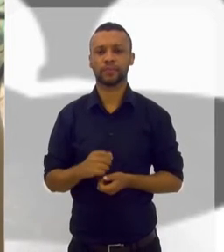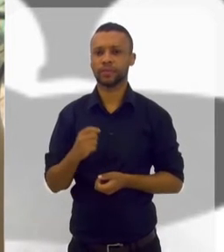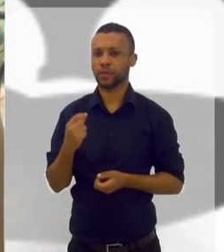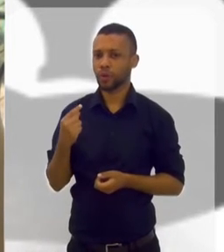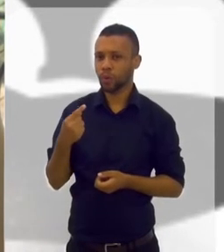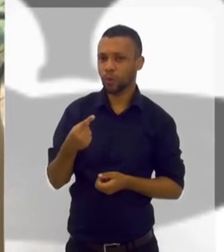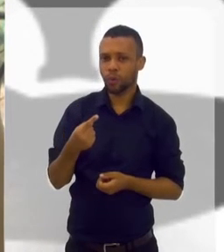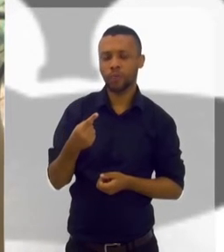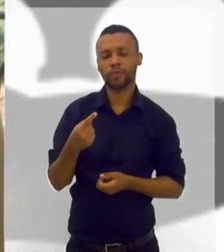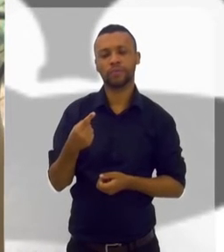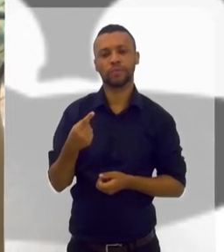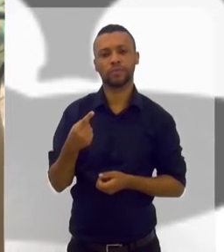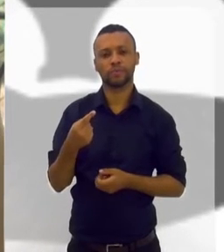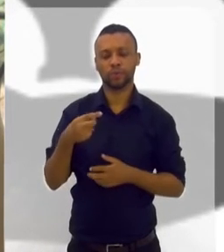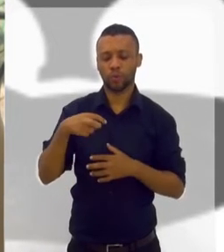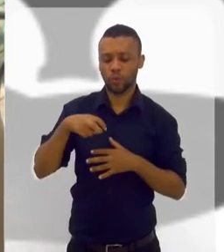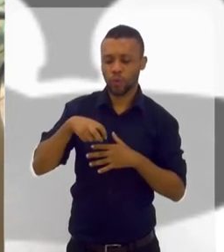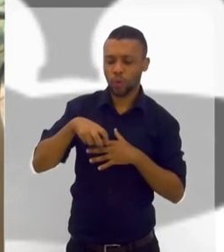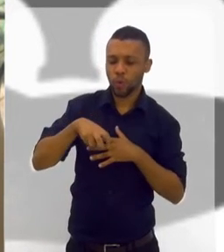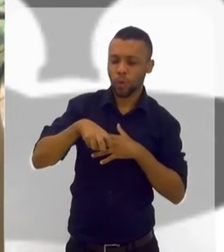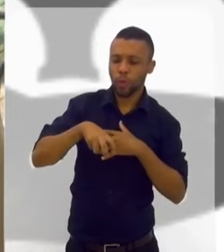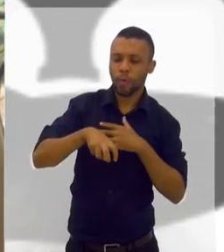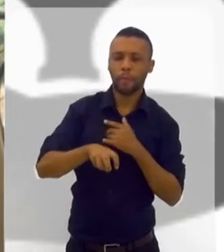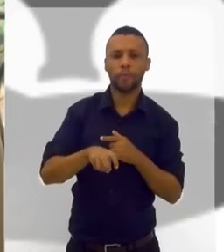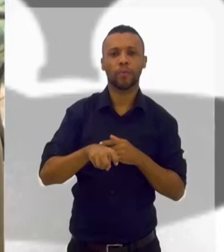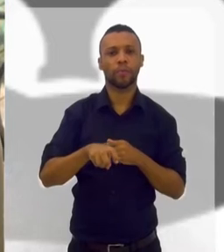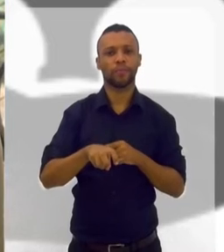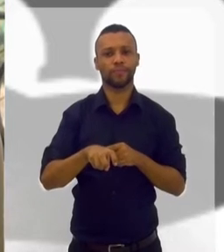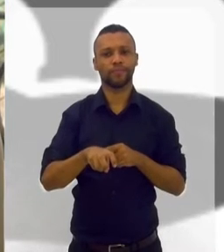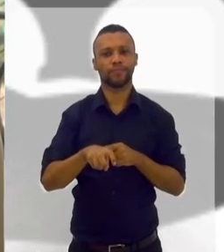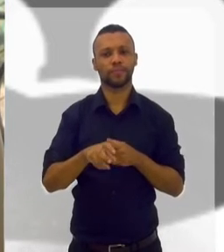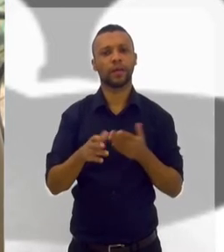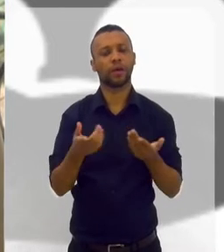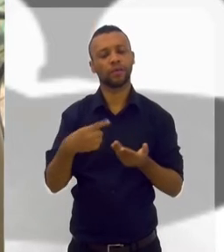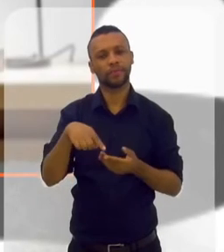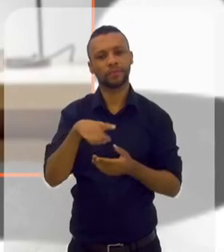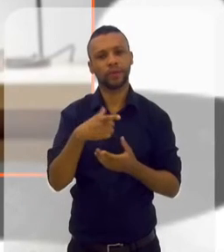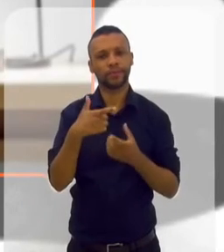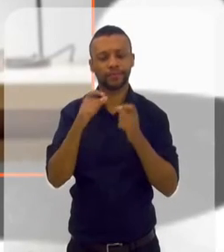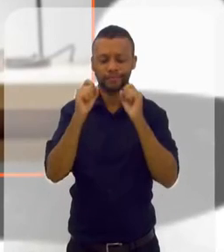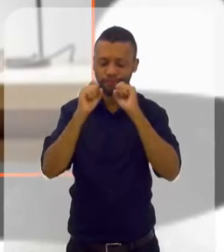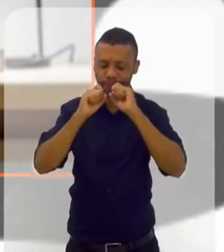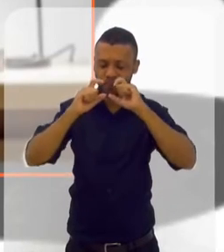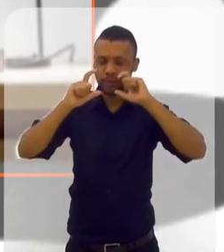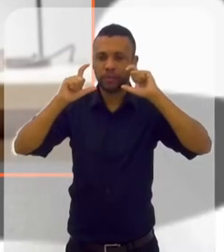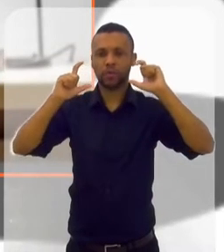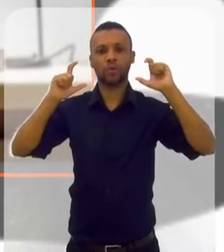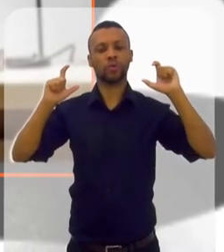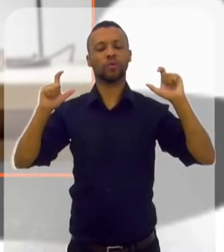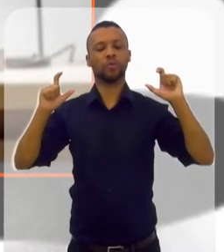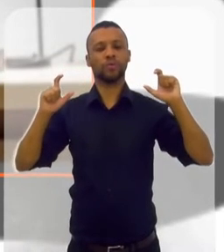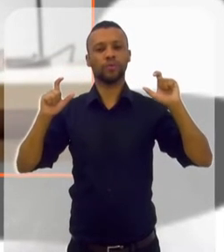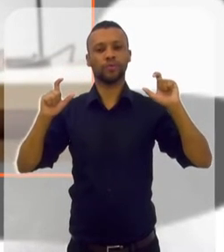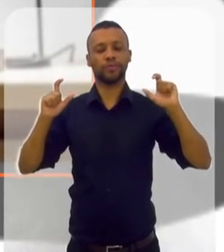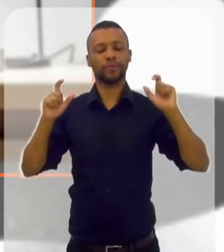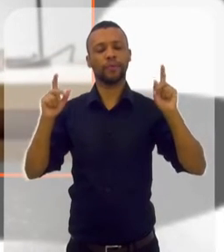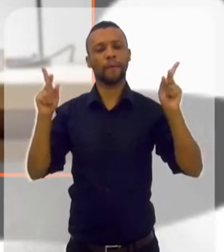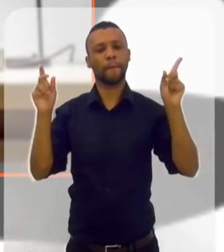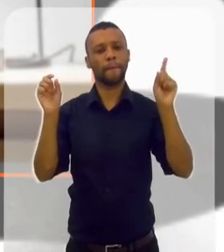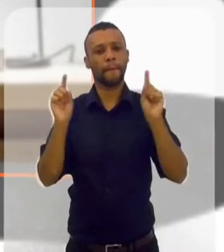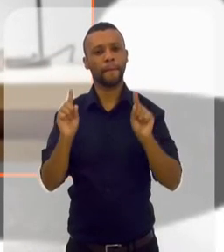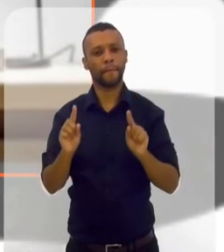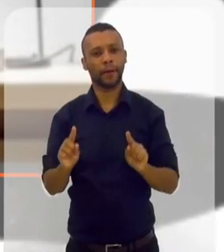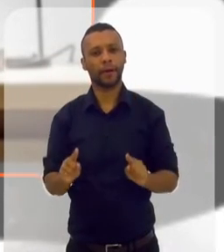E 1. Muito bem. Agora você já pode sentir uma tranquilidade, uma paz.